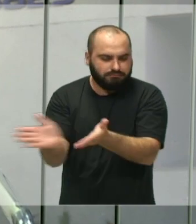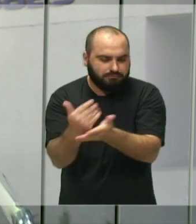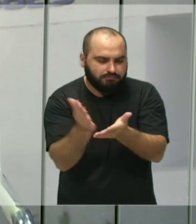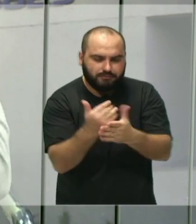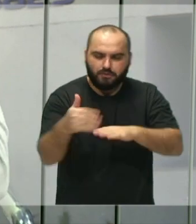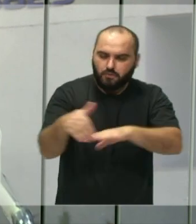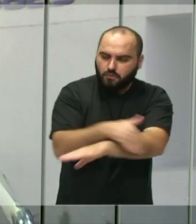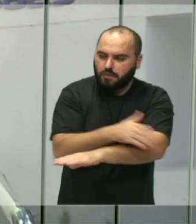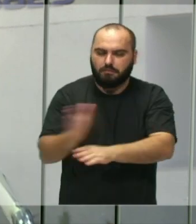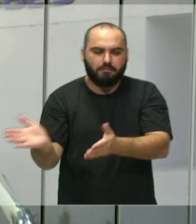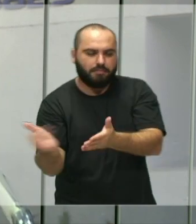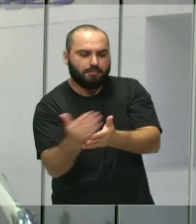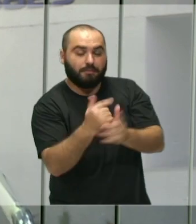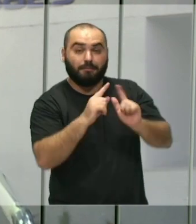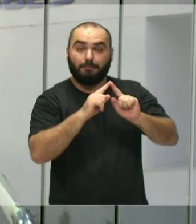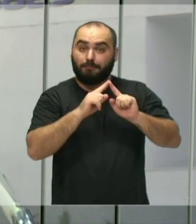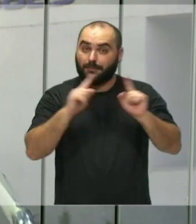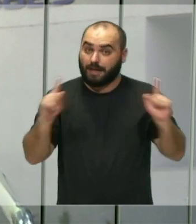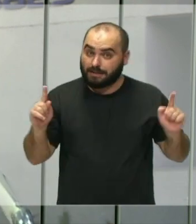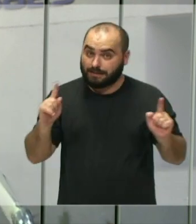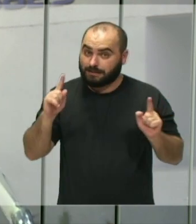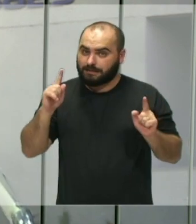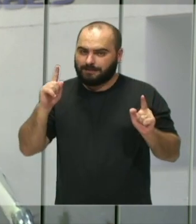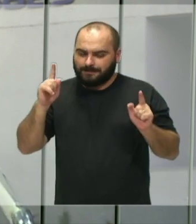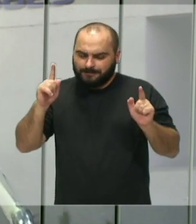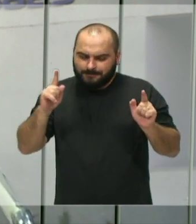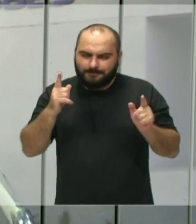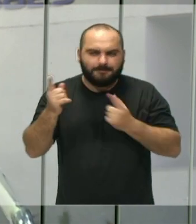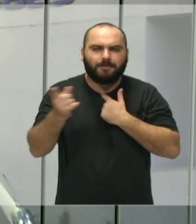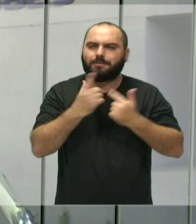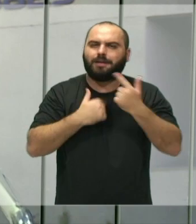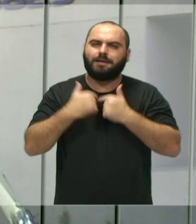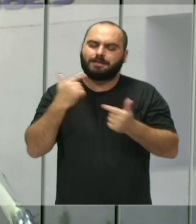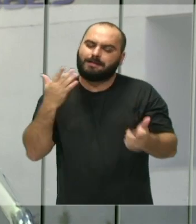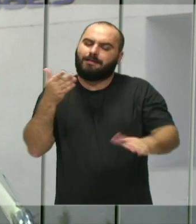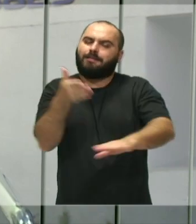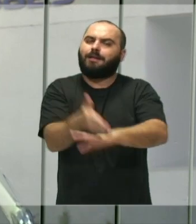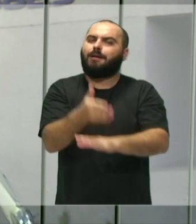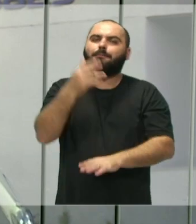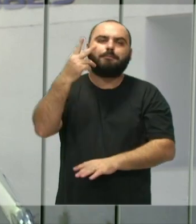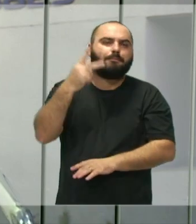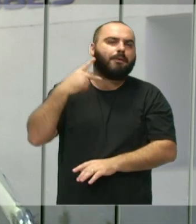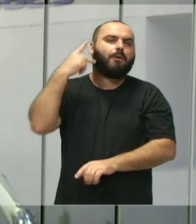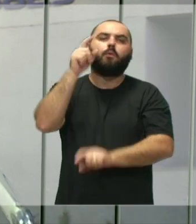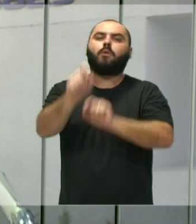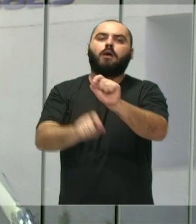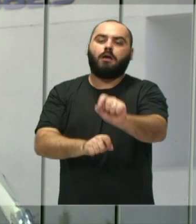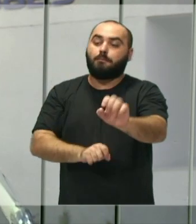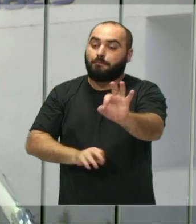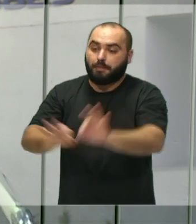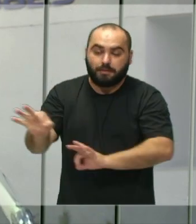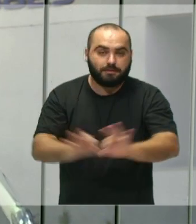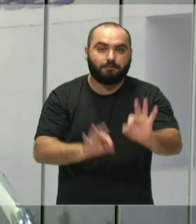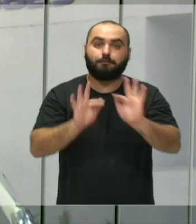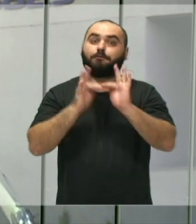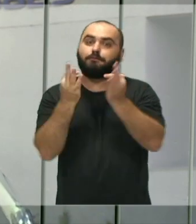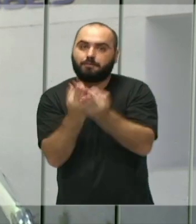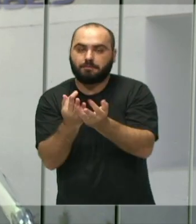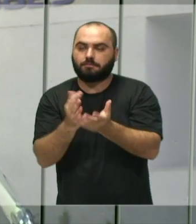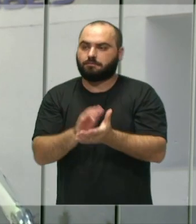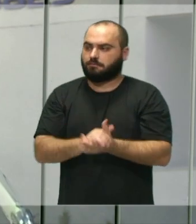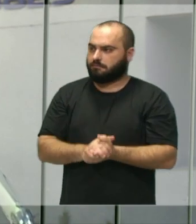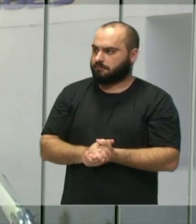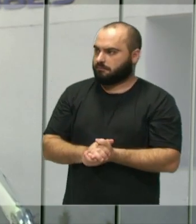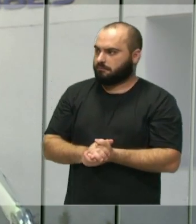da minha vida, mas o que me motivou a entrar na política foi o planejamento familiar. E quando a Renata não entrou, eu